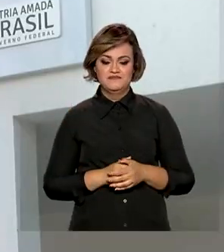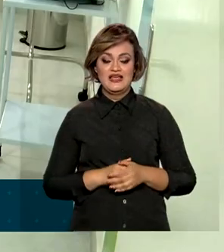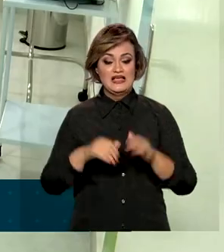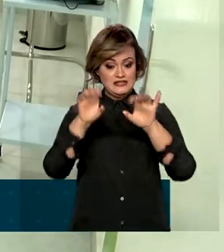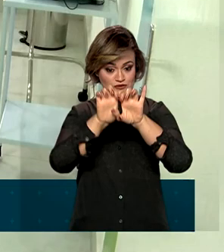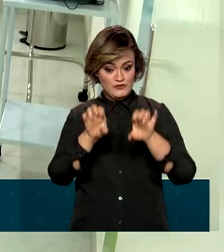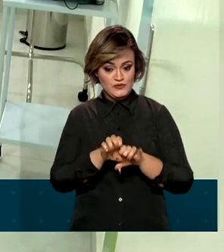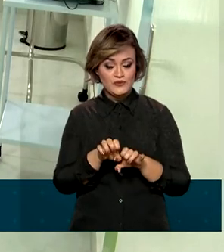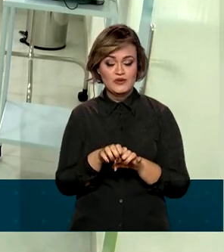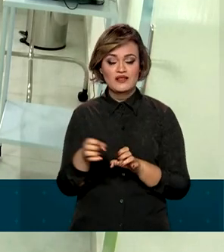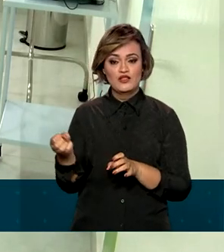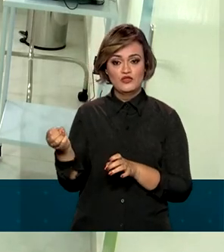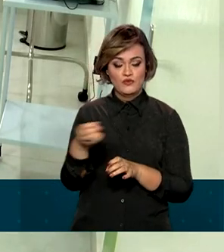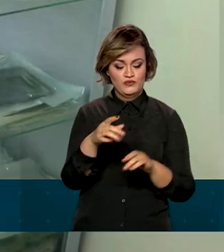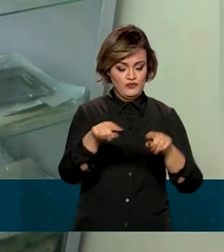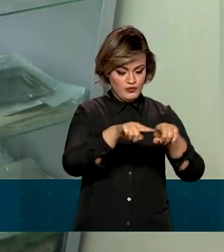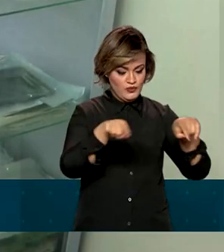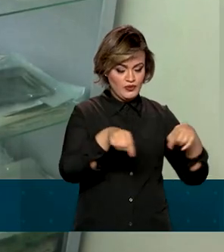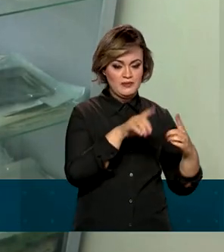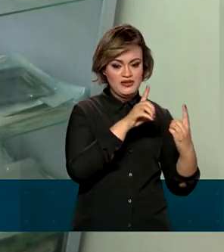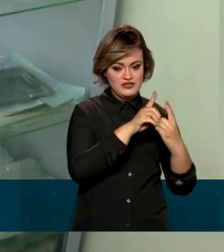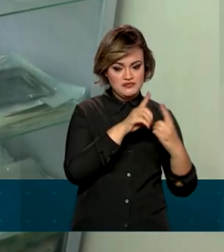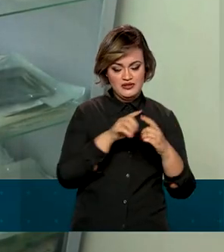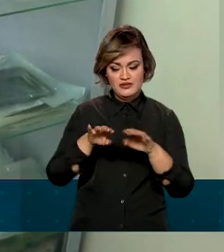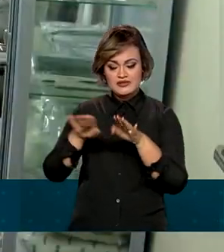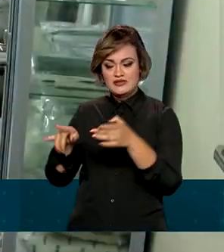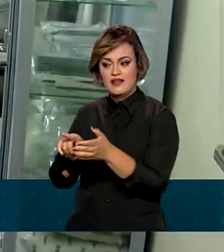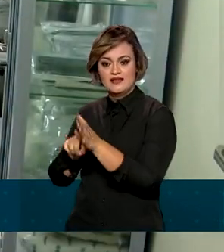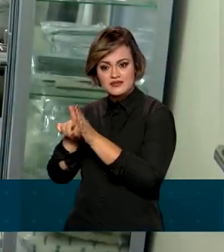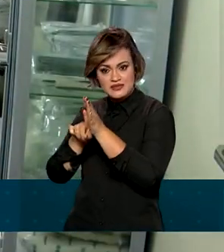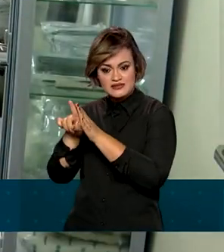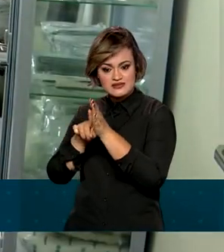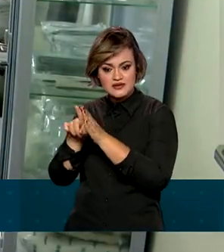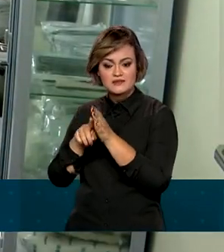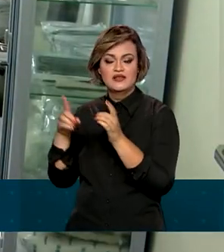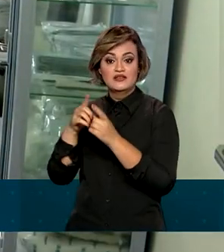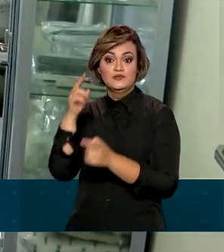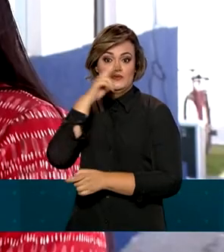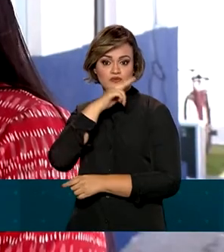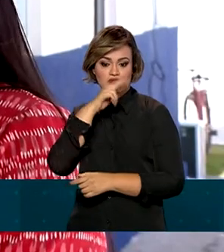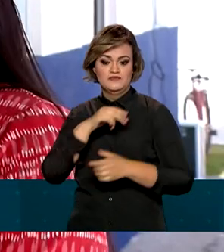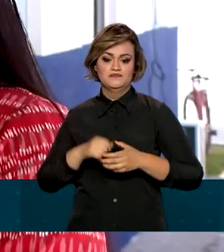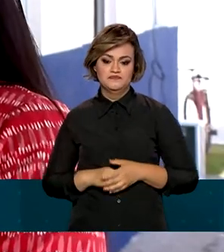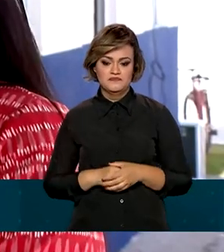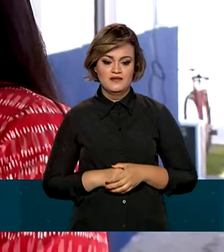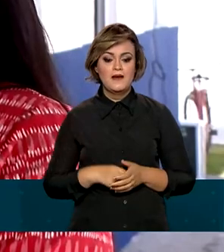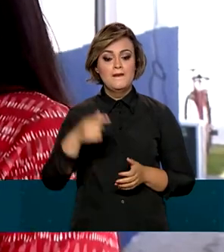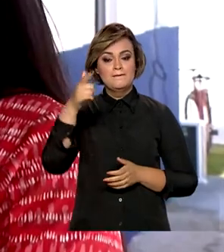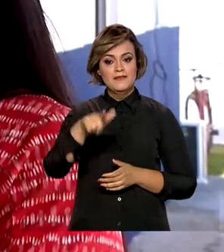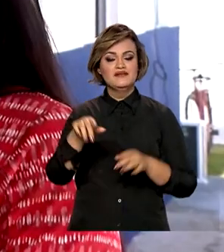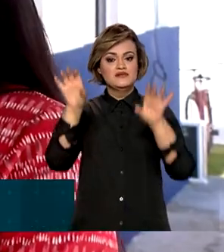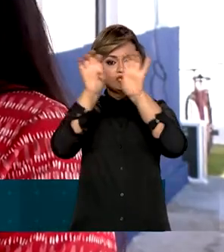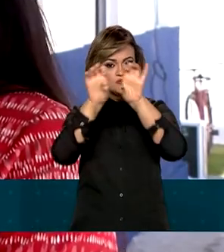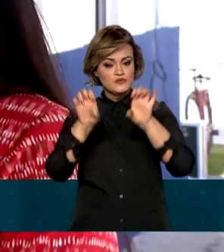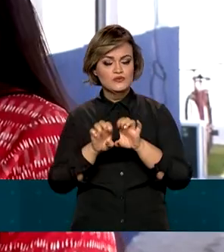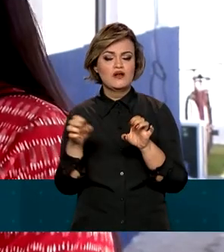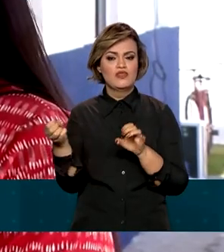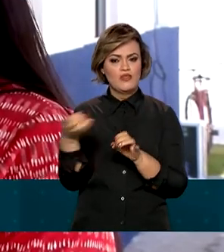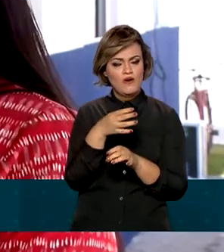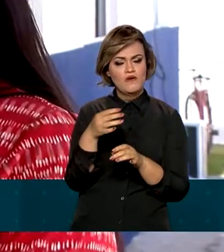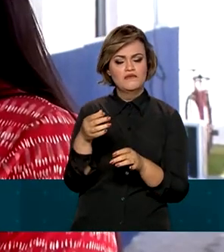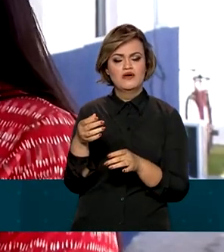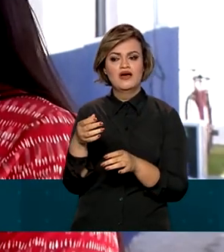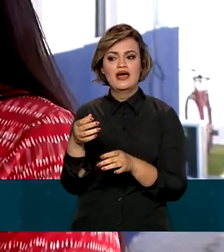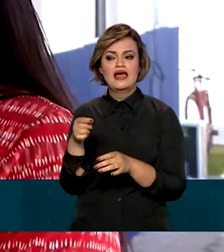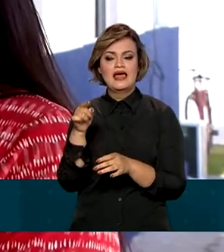estrutura ganhou novos consultórios, mais salas para exames e atendimentos de emergência. Além de ter uma nova estrutura, mais moderna,